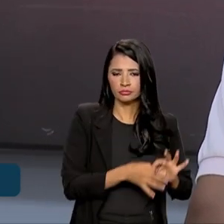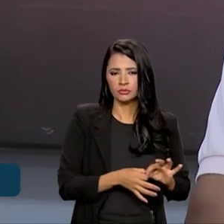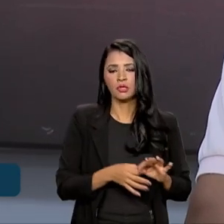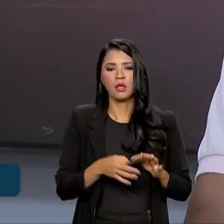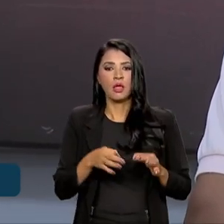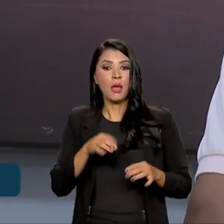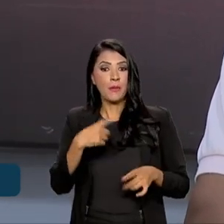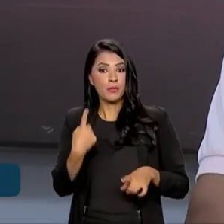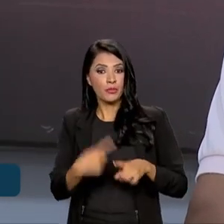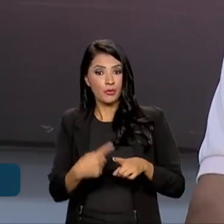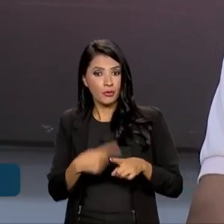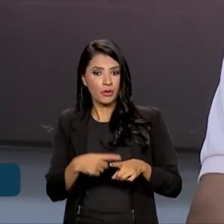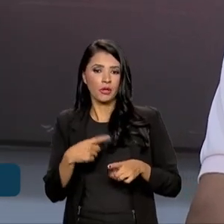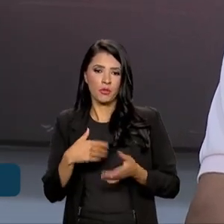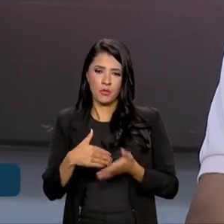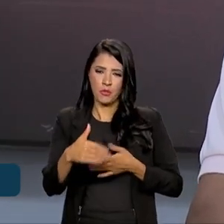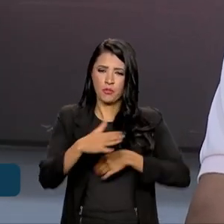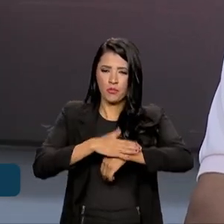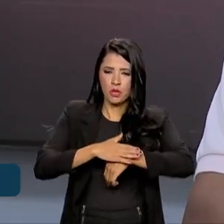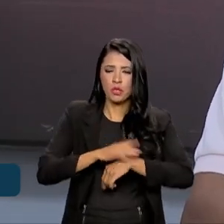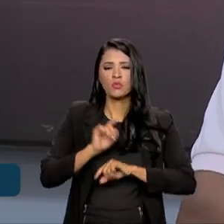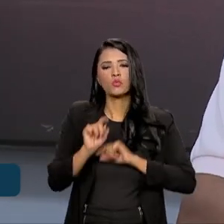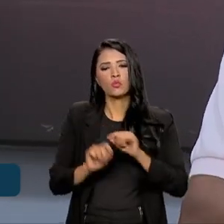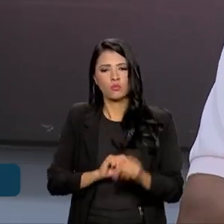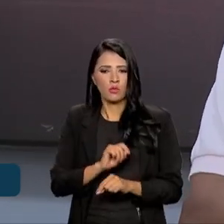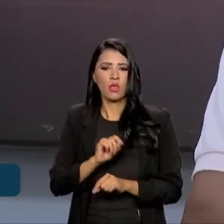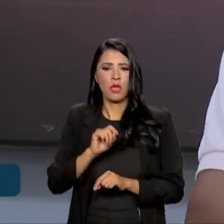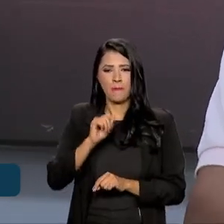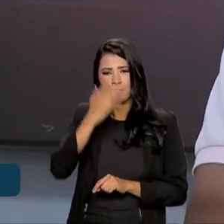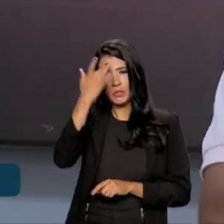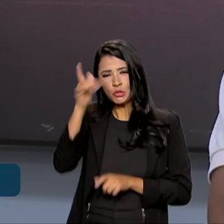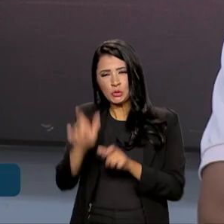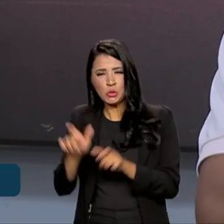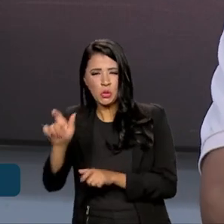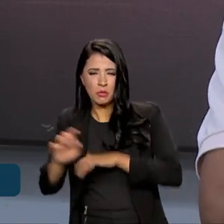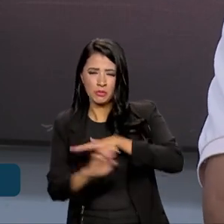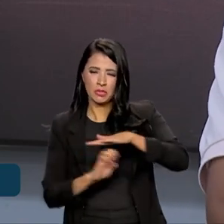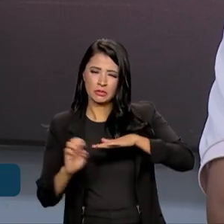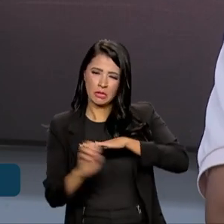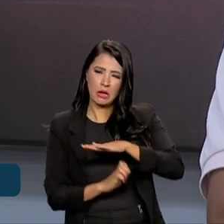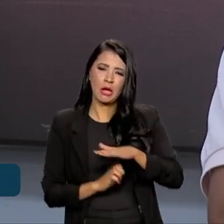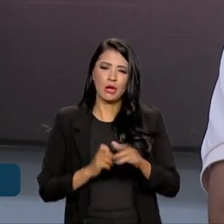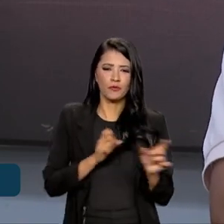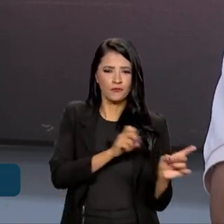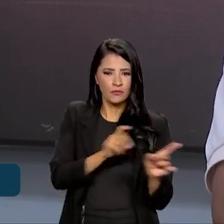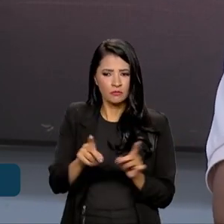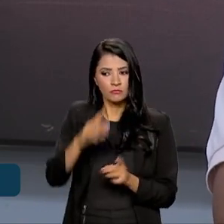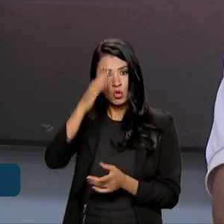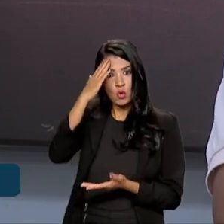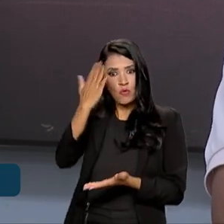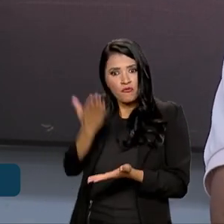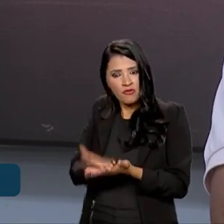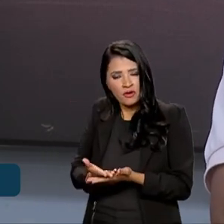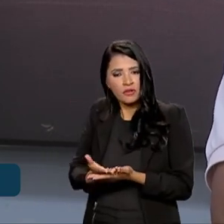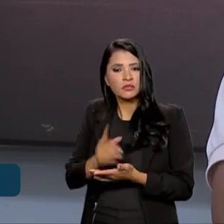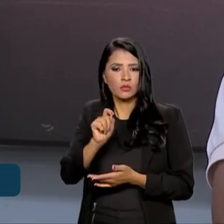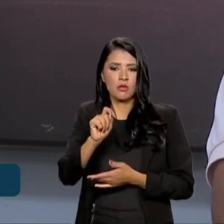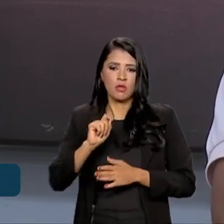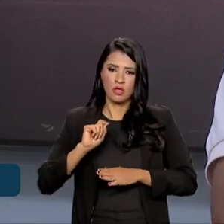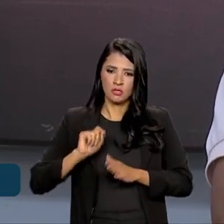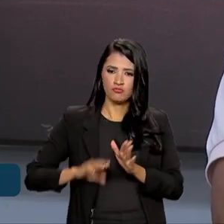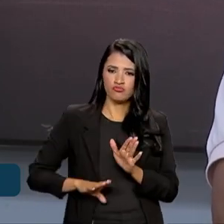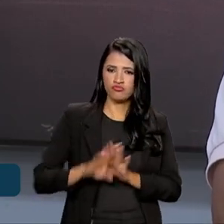exatamente porque, partir do momento que os empresários, os comerciantes têm mais confiança de que esse